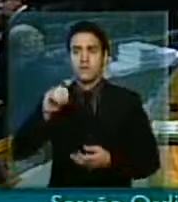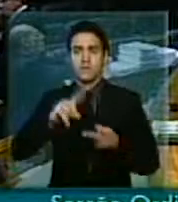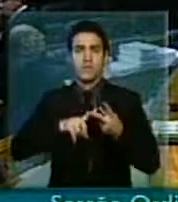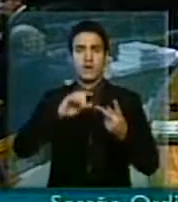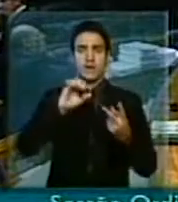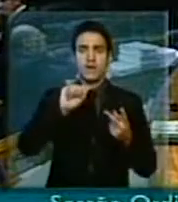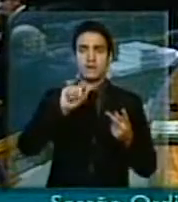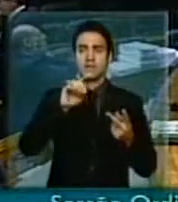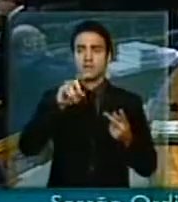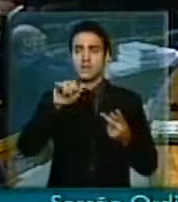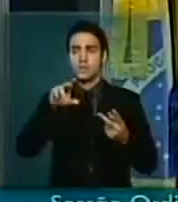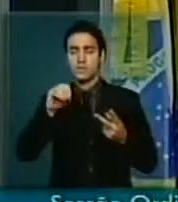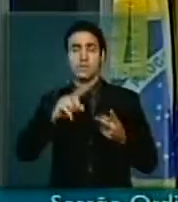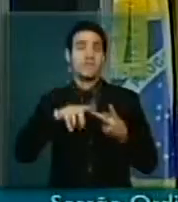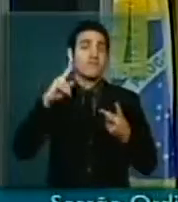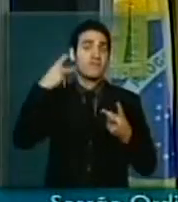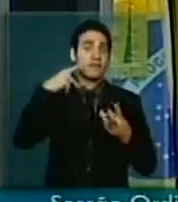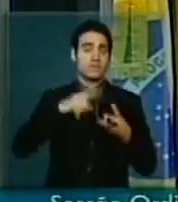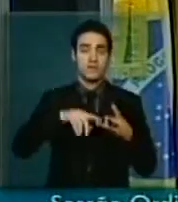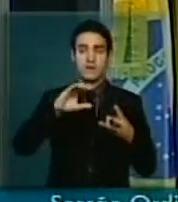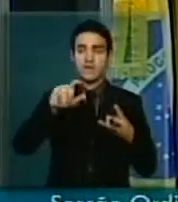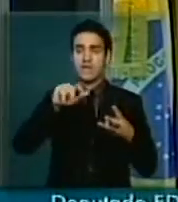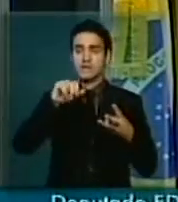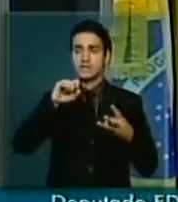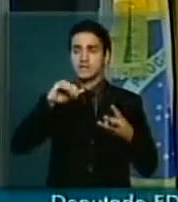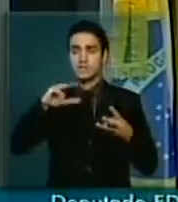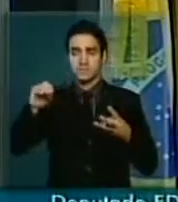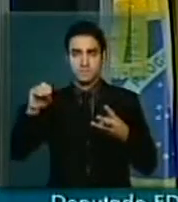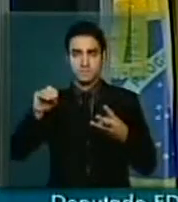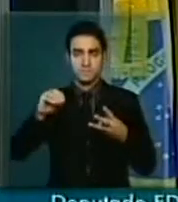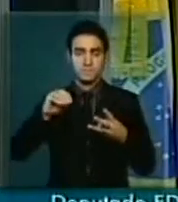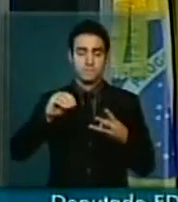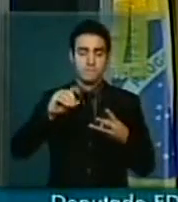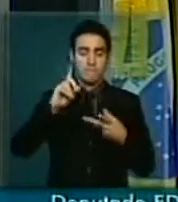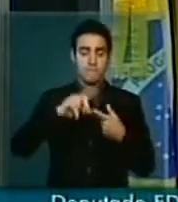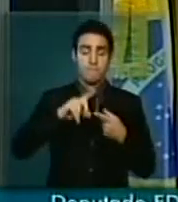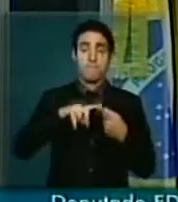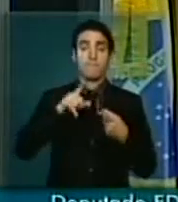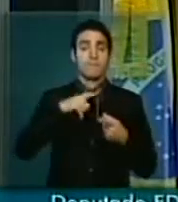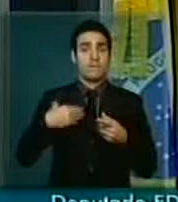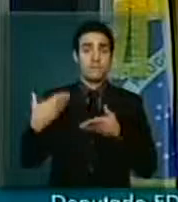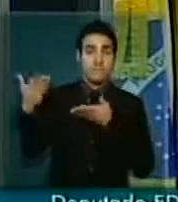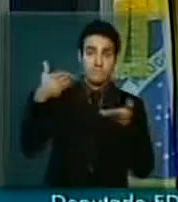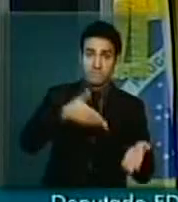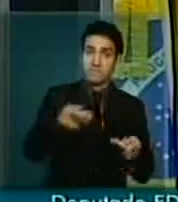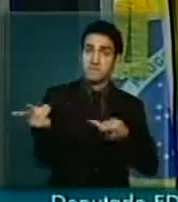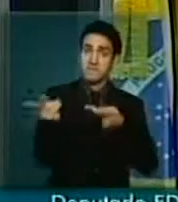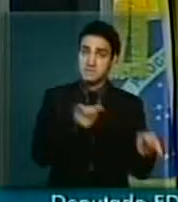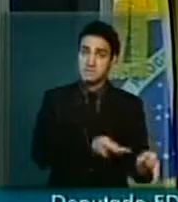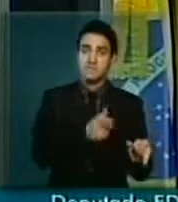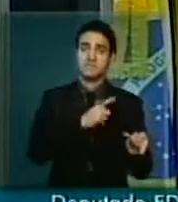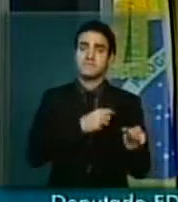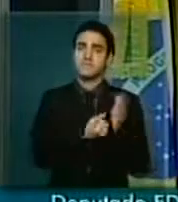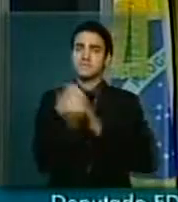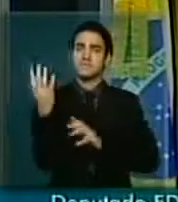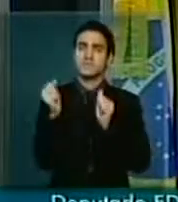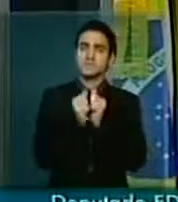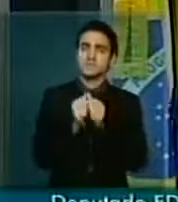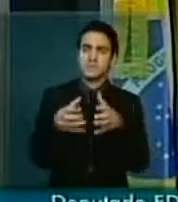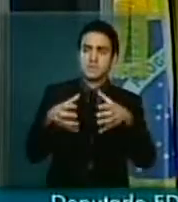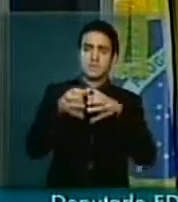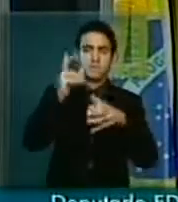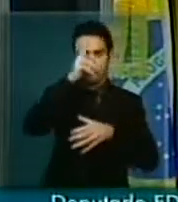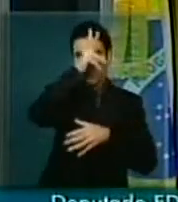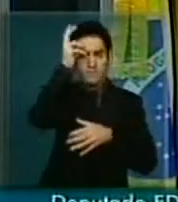Schmitz e o vereador Clésio Schmitz, que nos visitam nesta oportunidade com inúmeros prefeitos e vereadores.